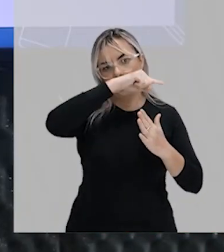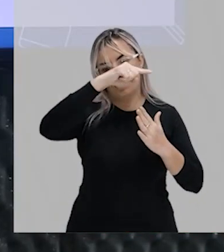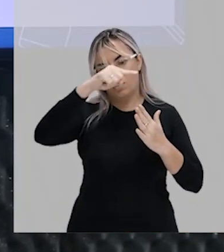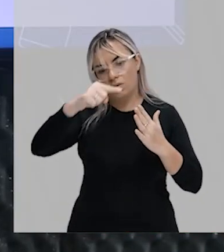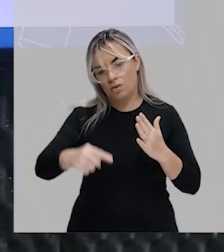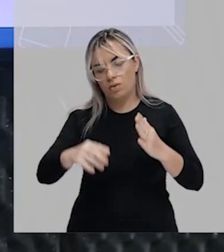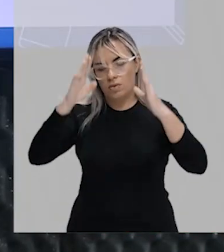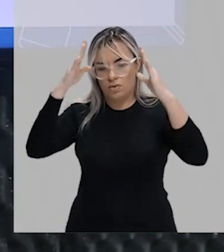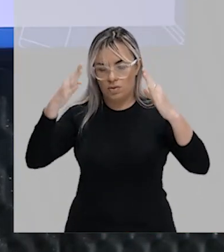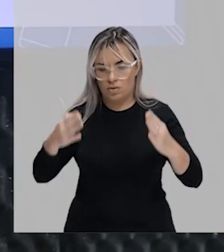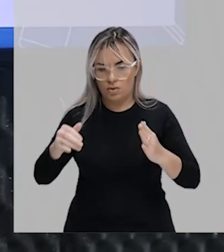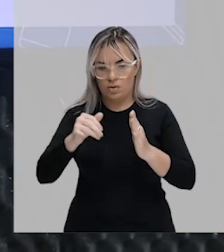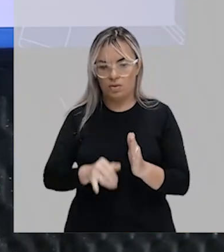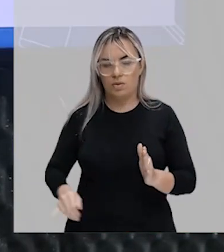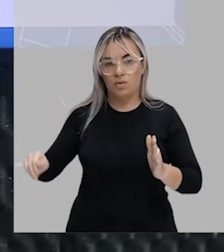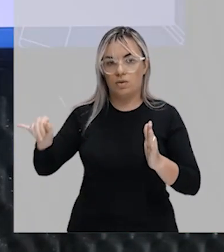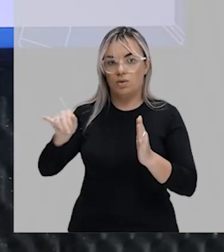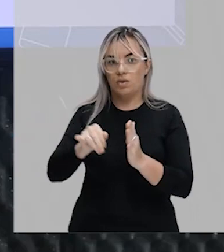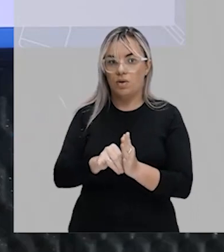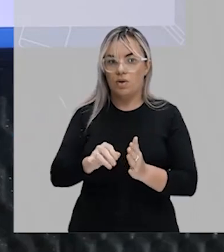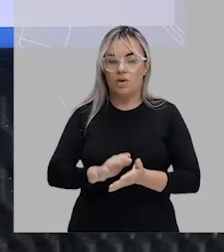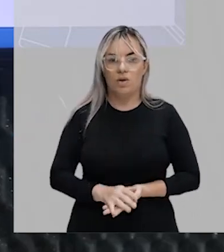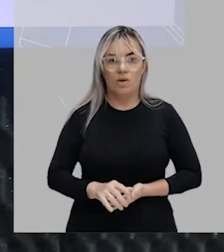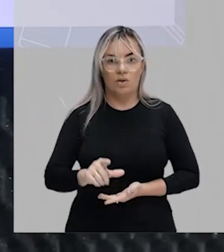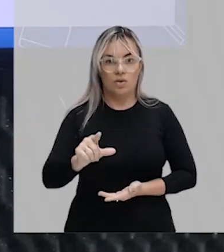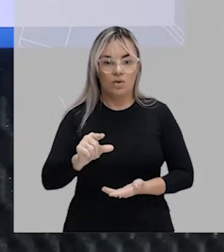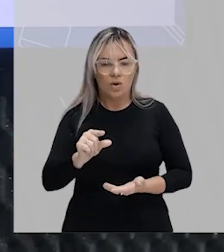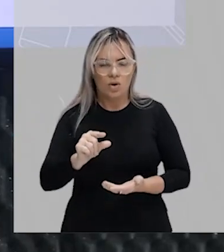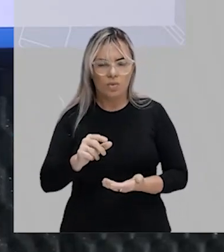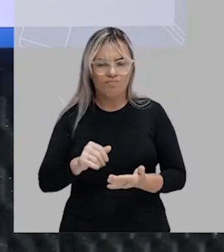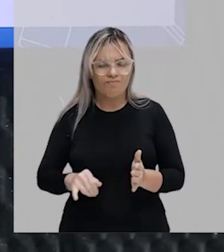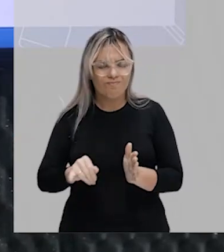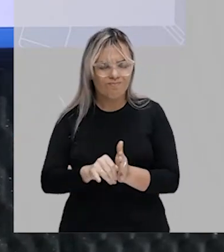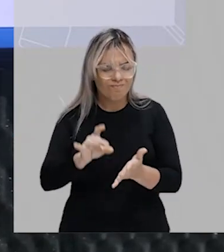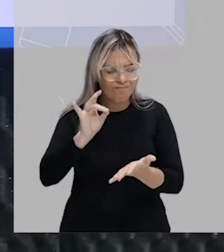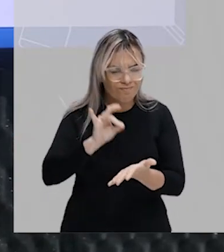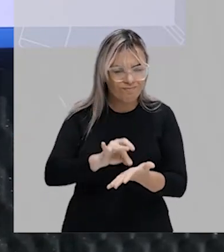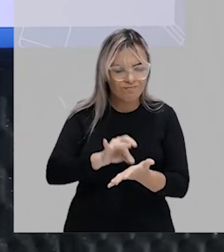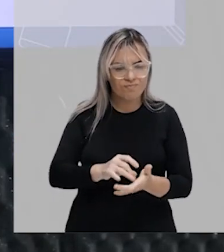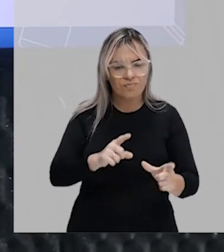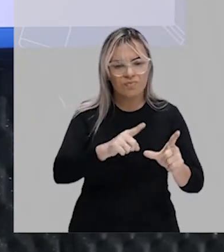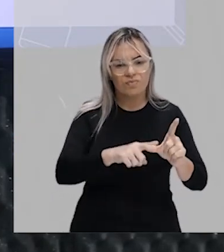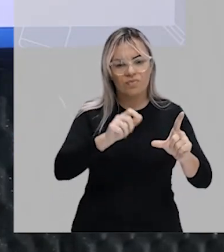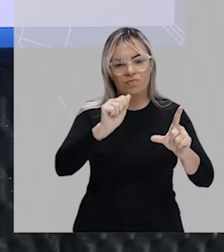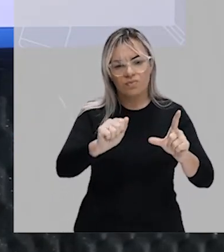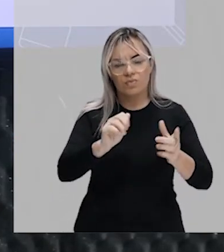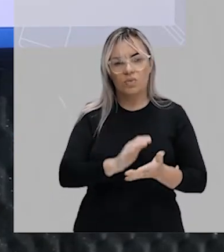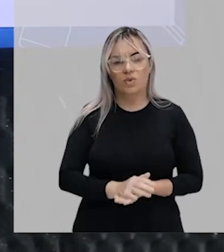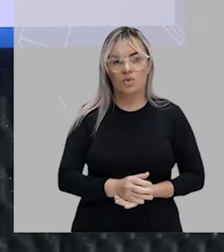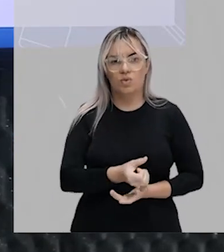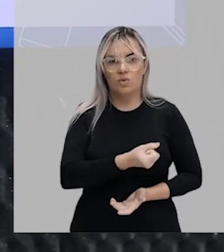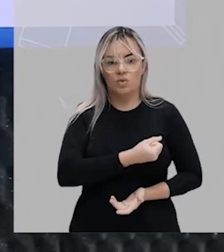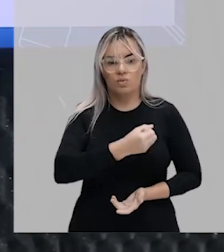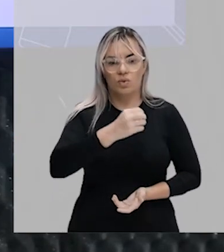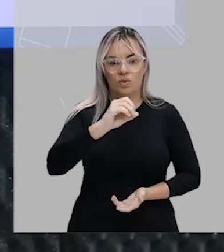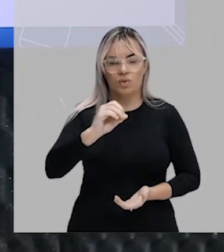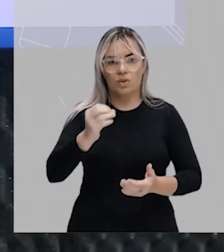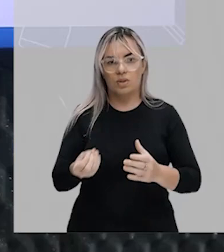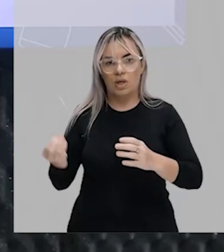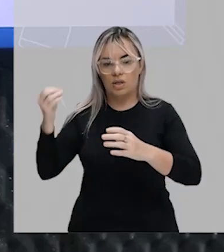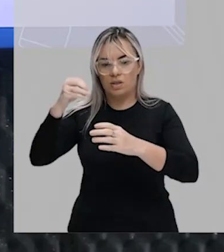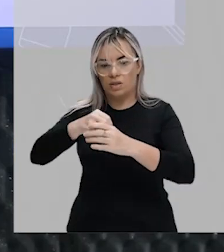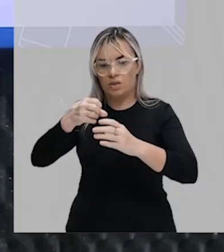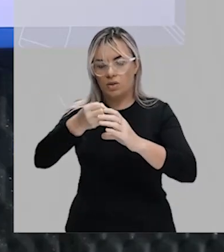cada uma delas e identificar as que são verdadeiras. Olha na letra A. Na letra A, está dizendo que o zero pertence ao